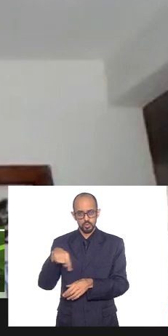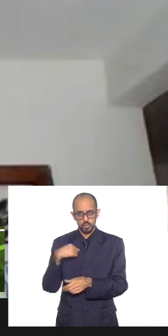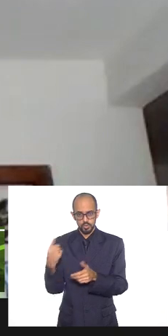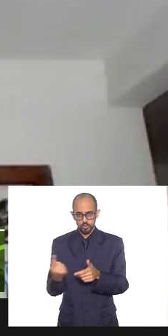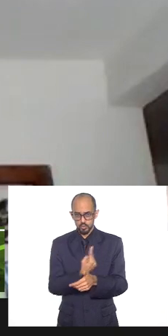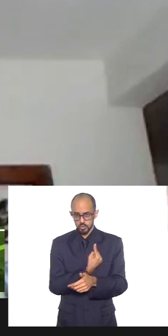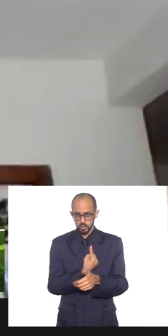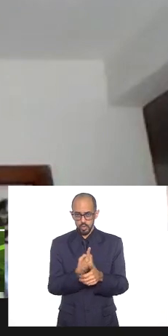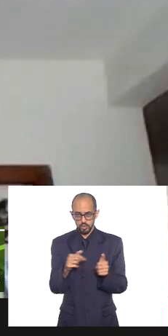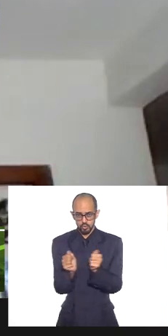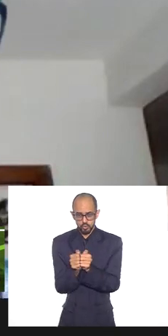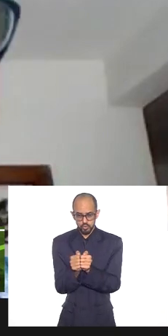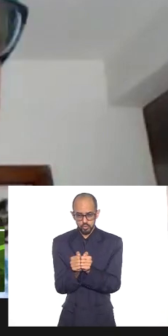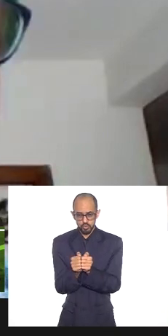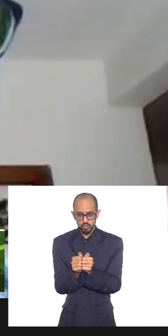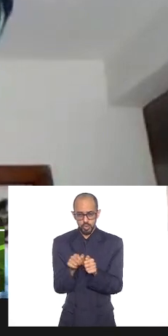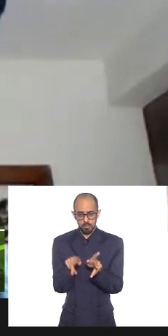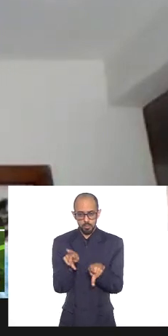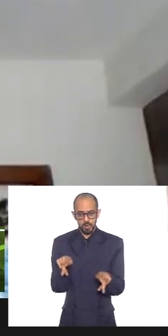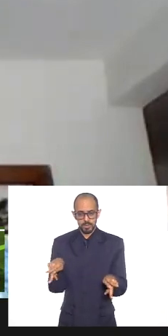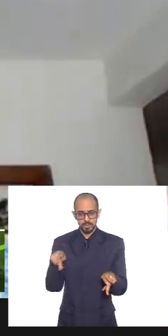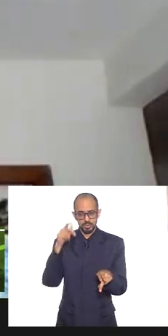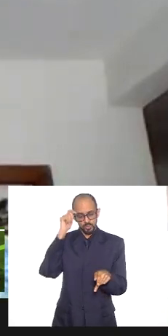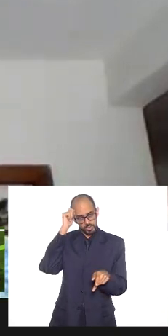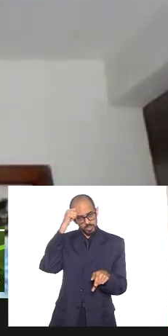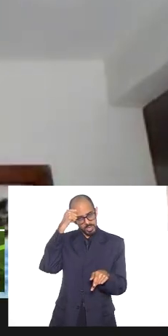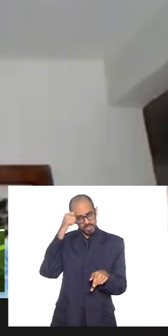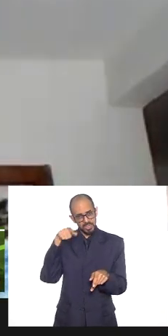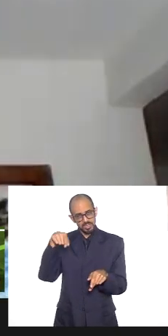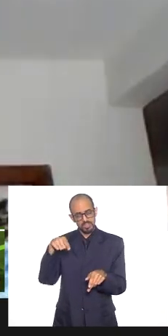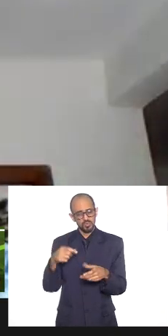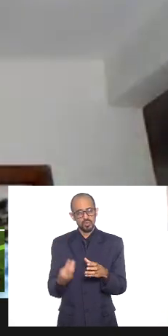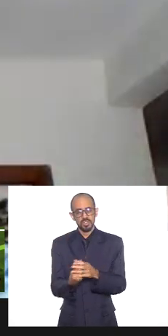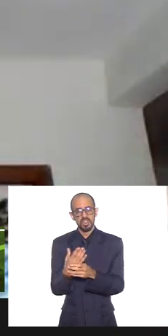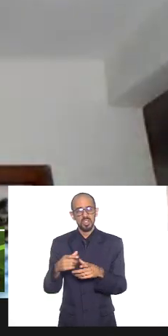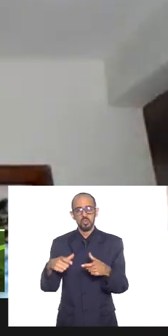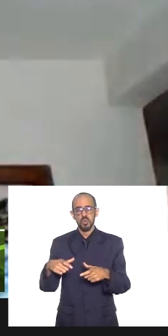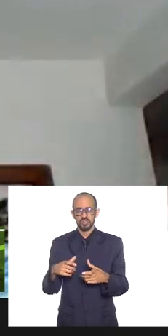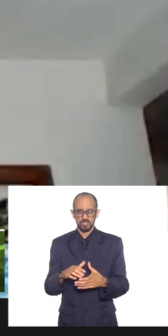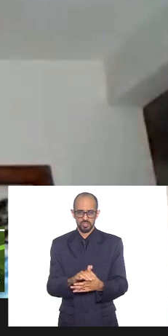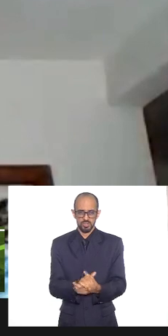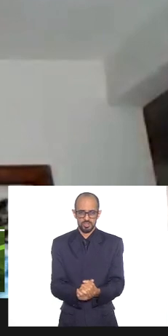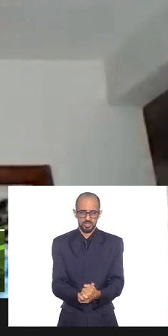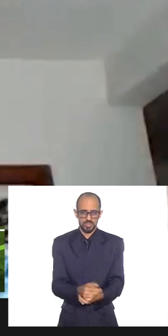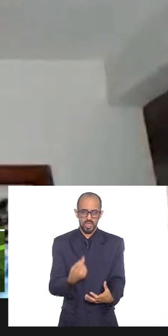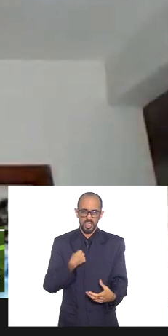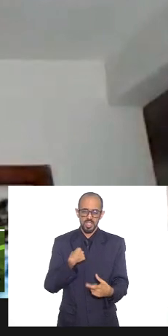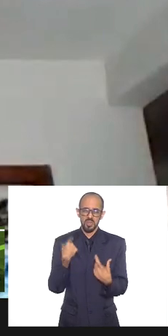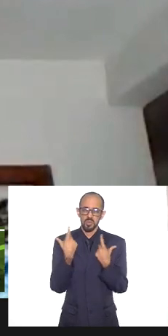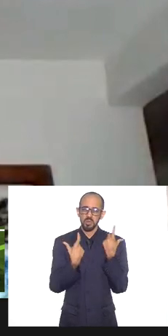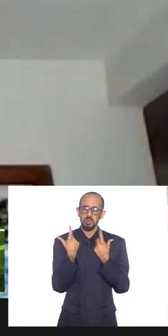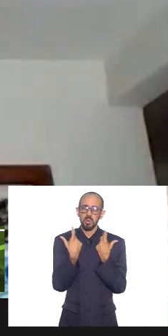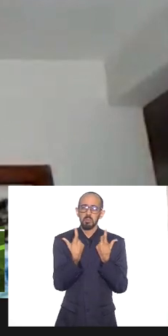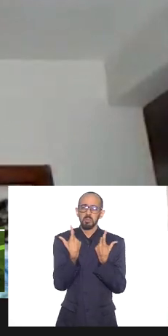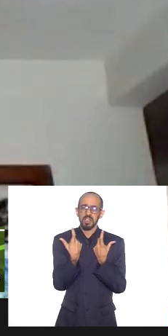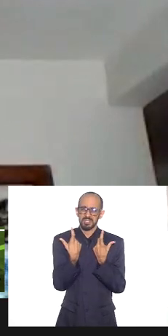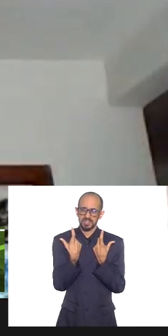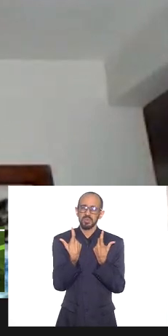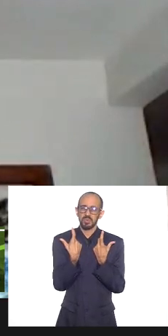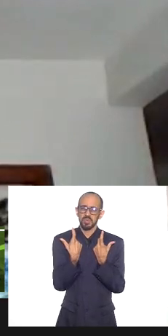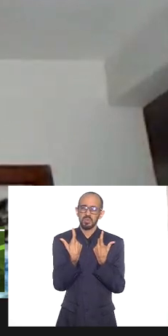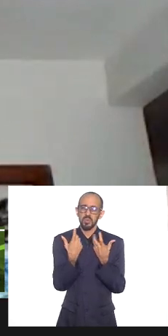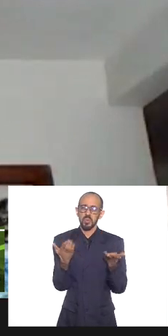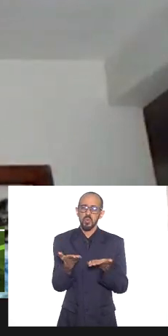população negra esses estabelecimentos me preocupa muito hoje que as